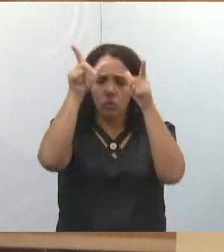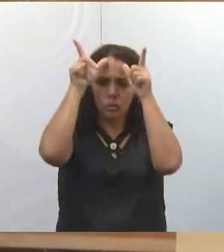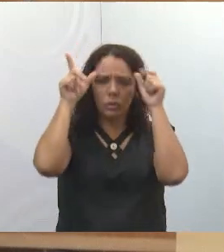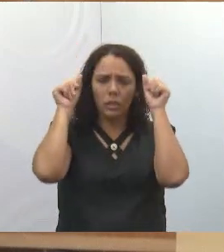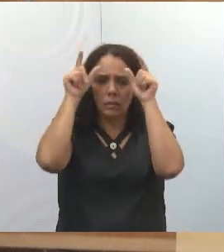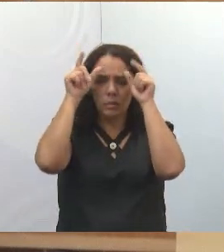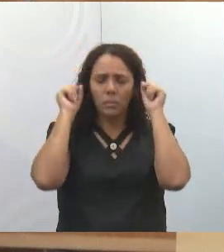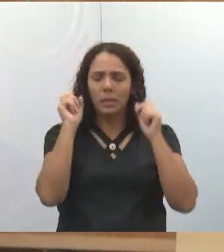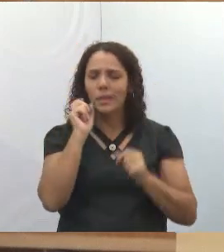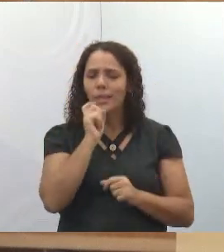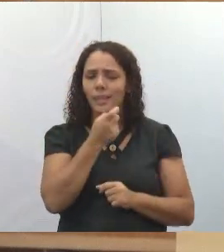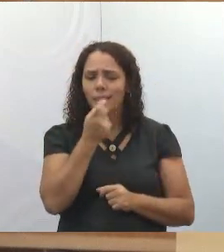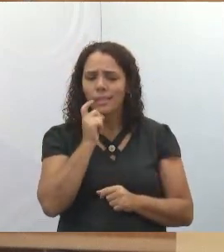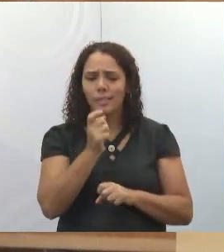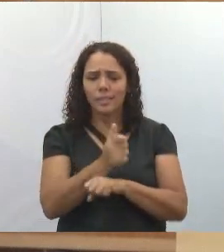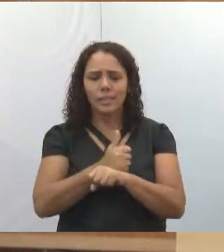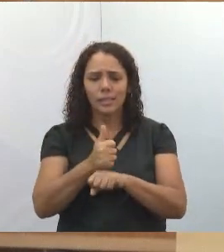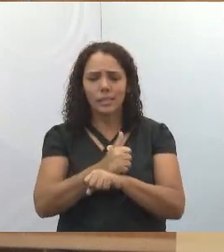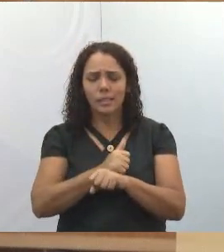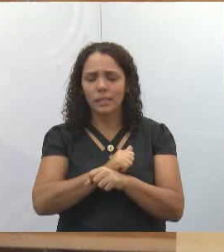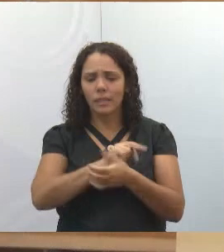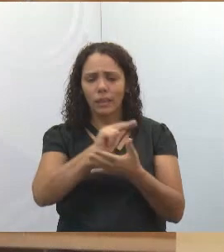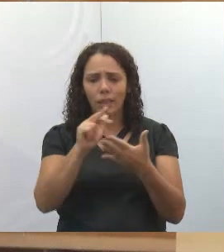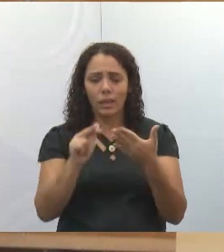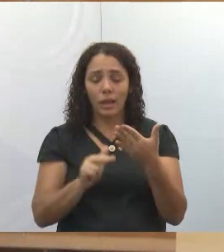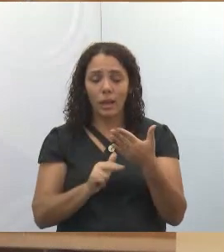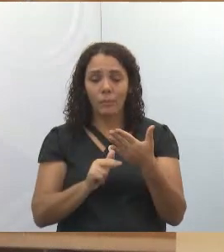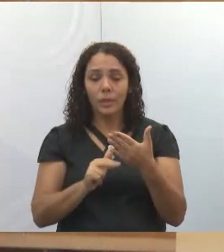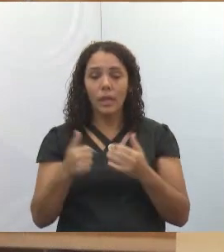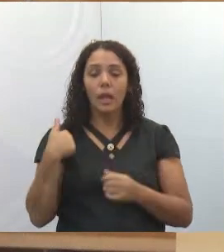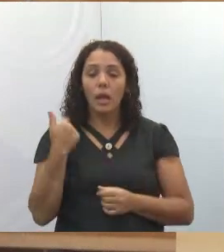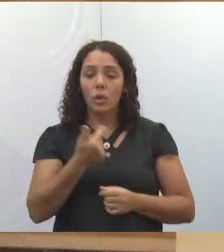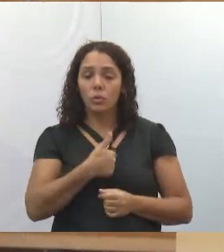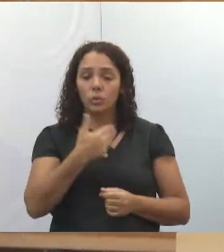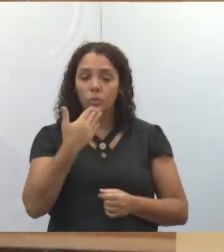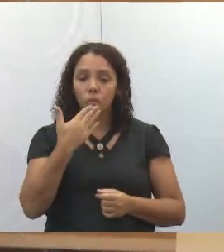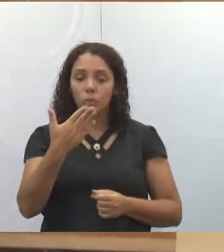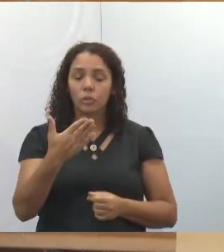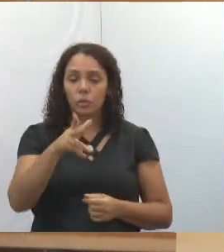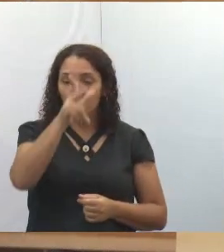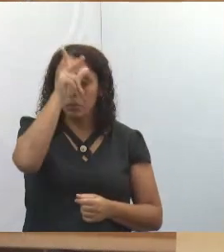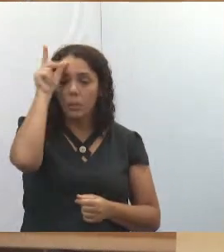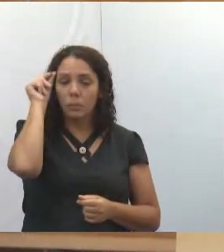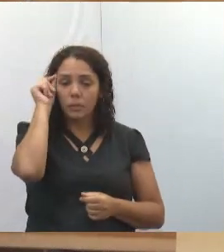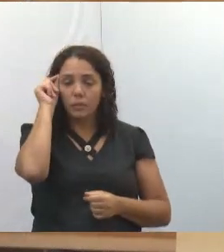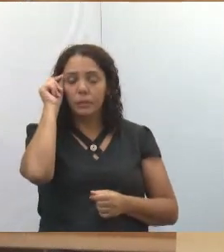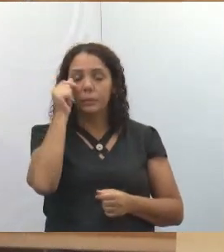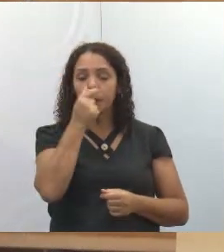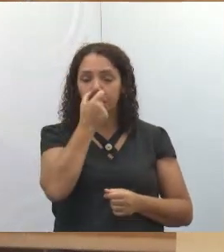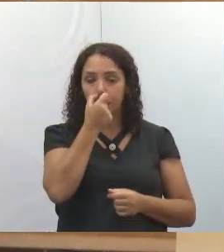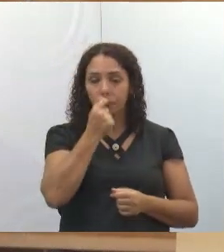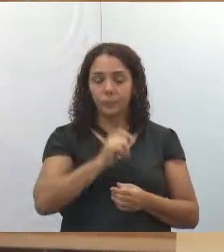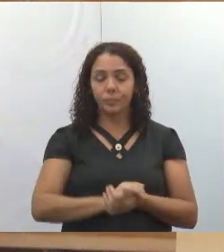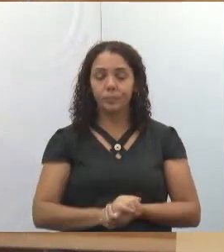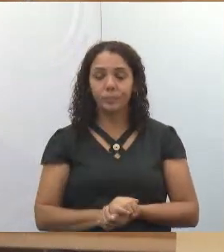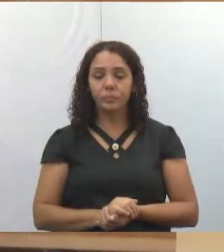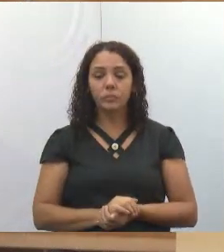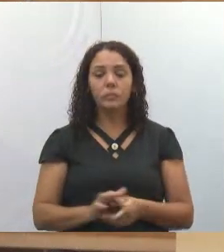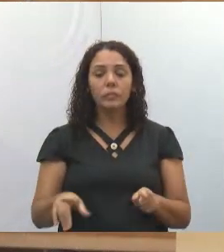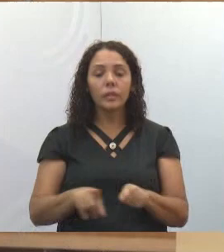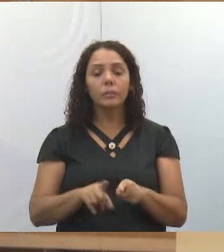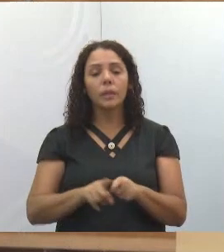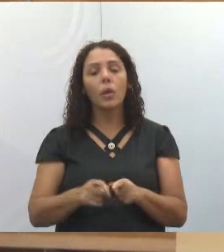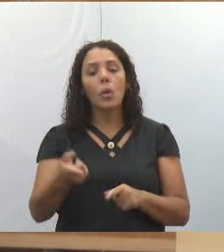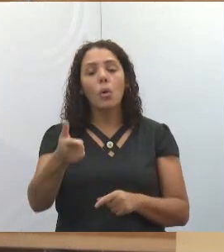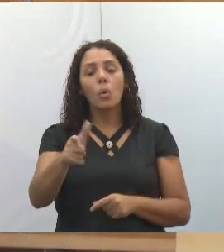auxiliares bucais, enfim, toda a equipe. Então, é um pedido que nós fizemos ao prefeito de Jacareí. Uma